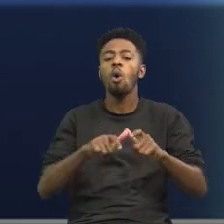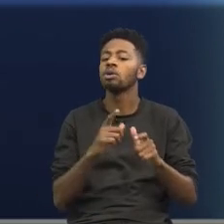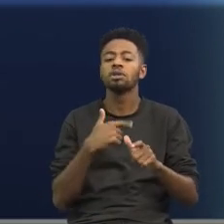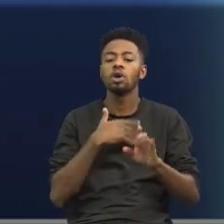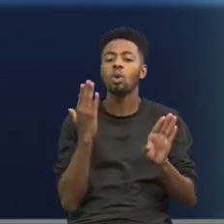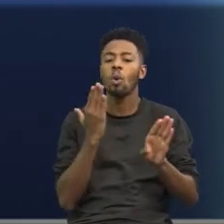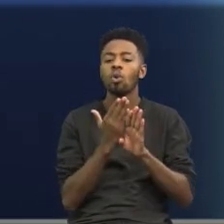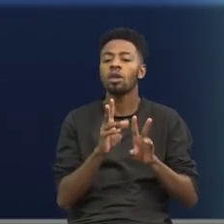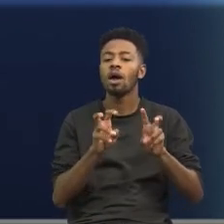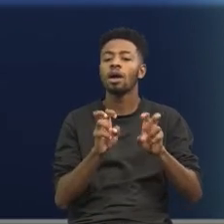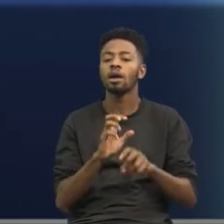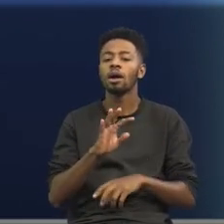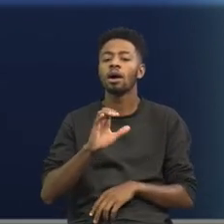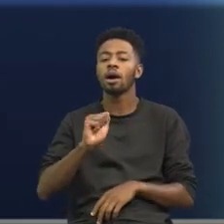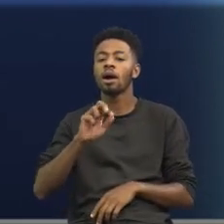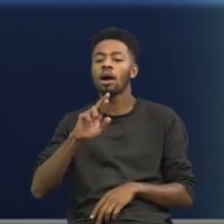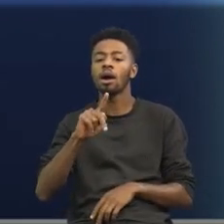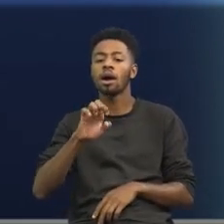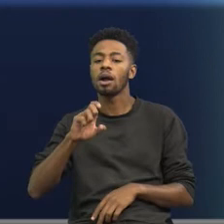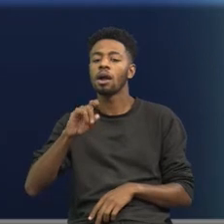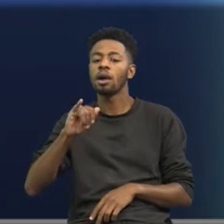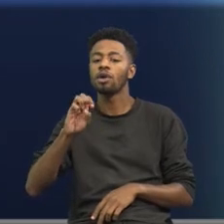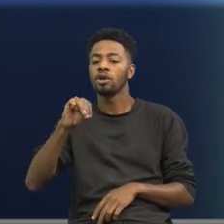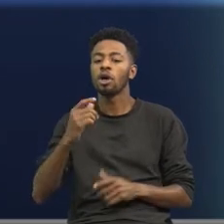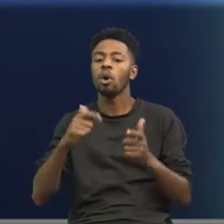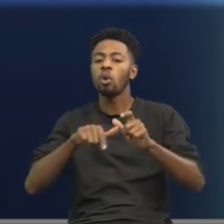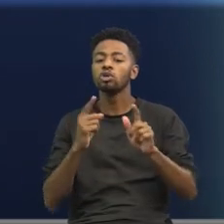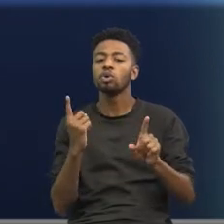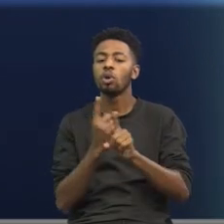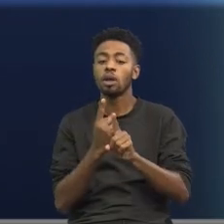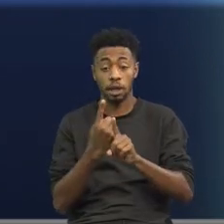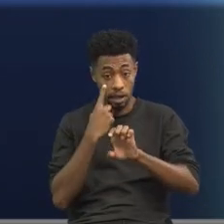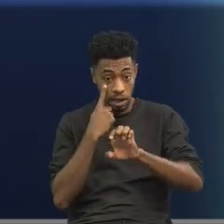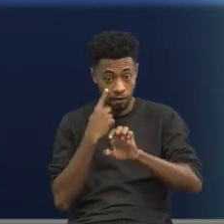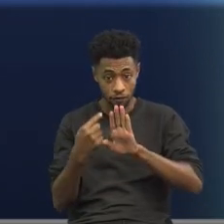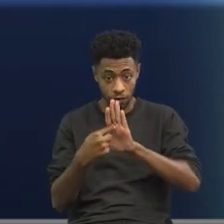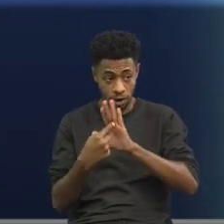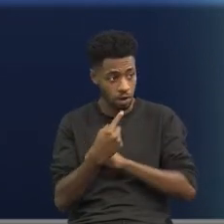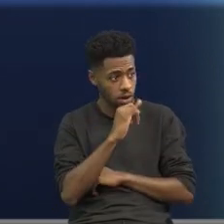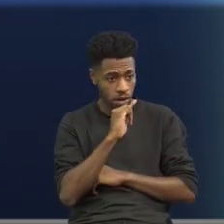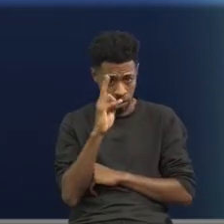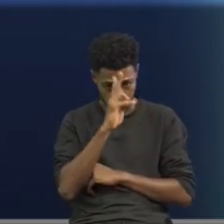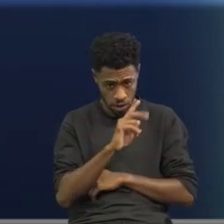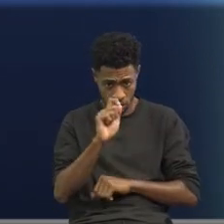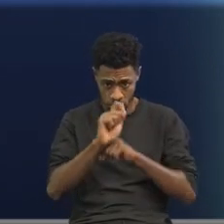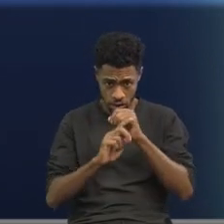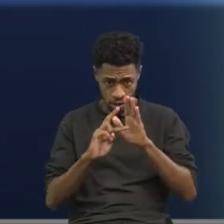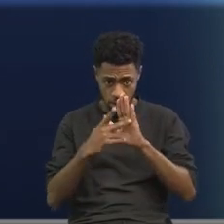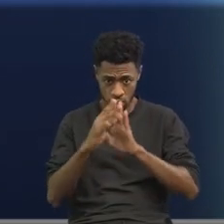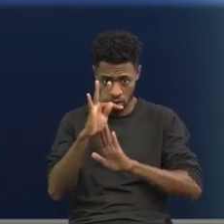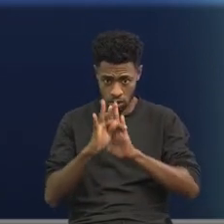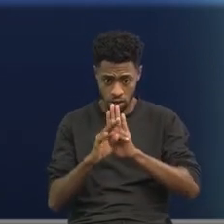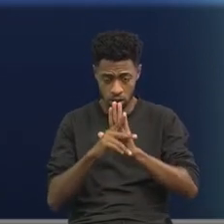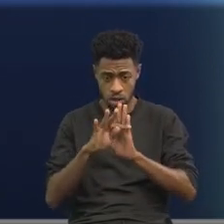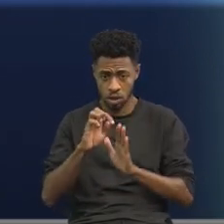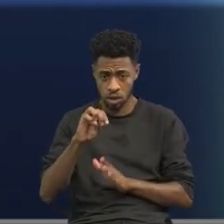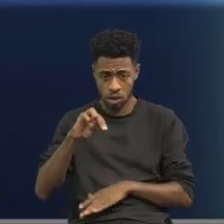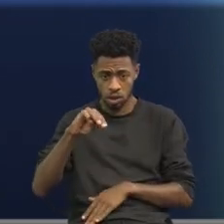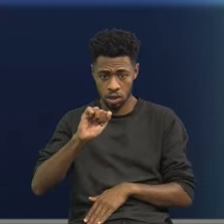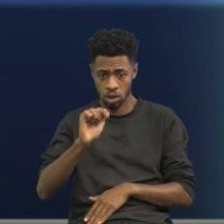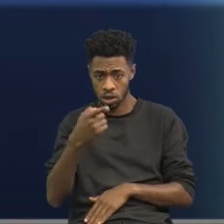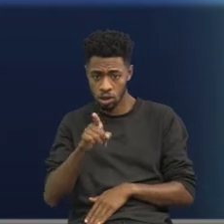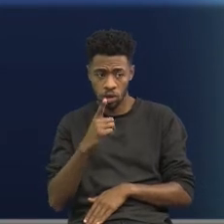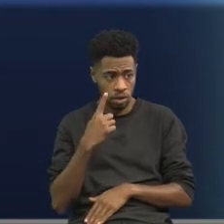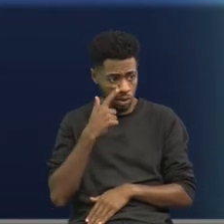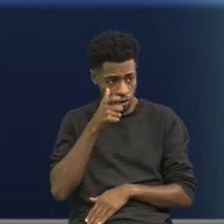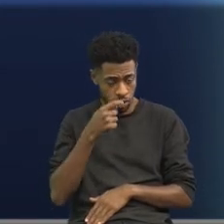nós temos o tema do carpe diem. Dá uma olhadinha na letra E. Lembrar que são textos do Tomás Antônio Gonzaga. São